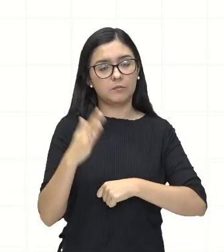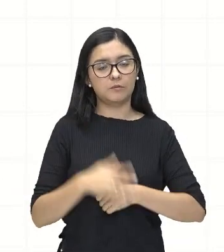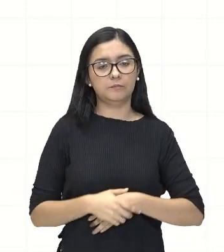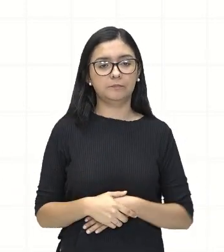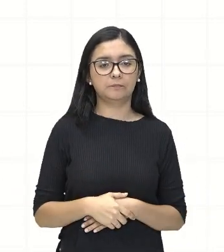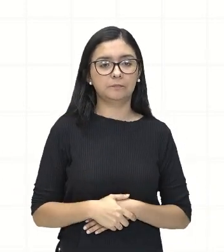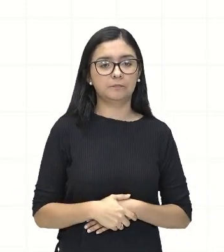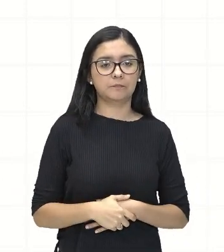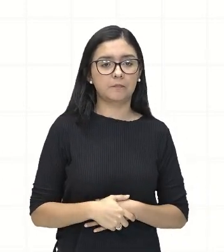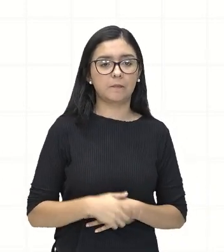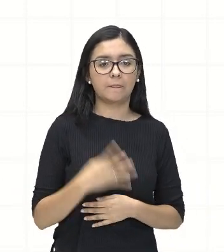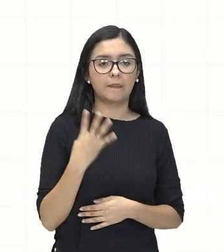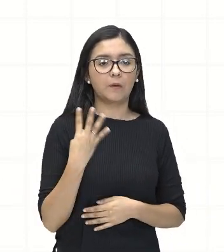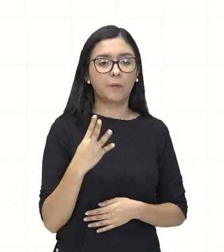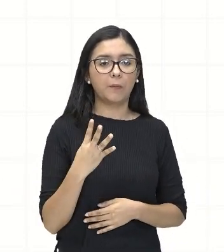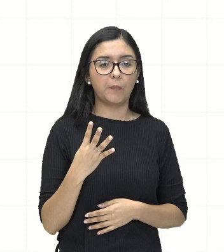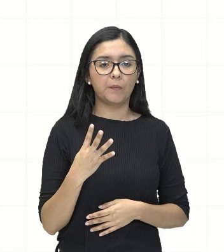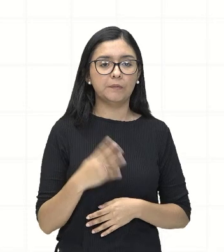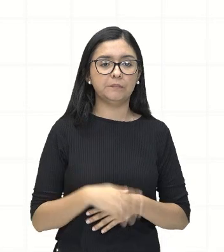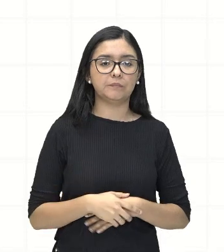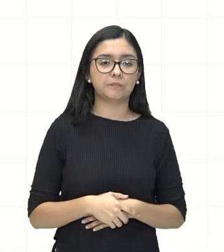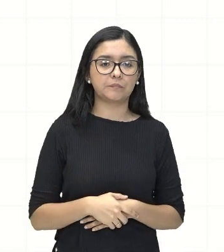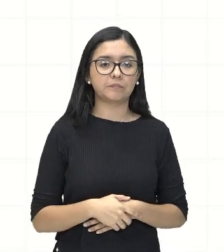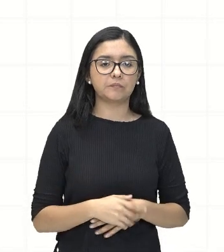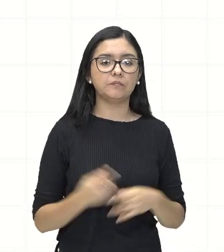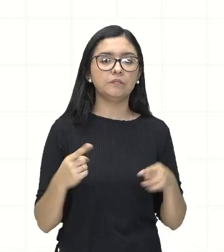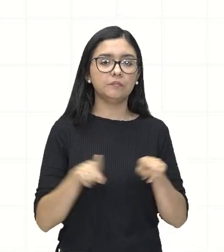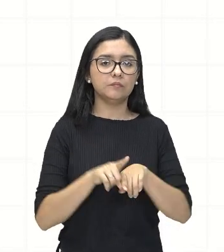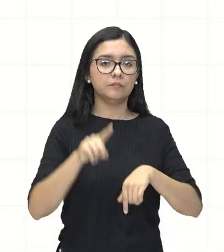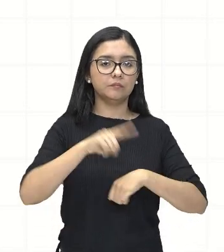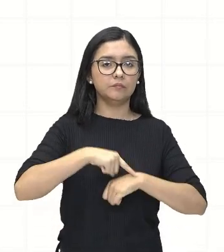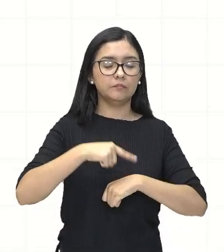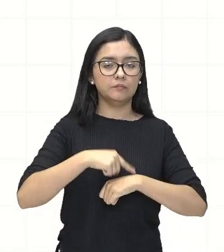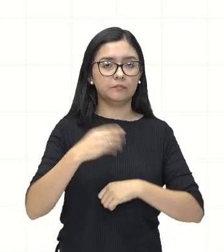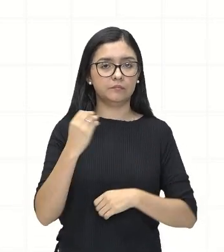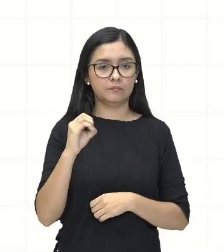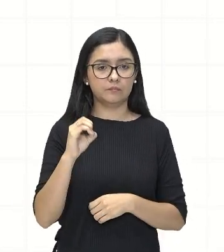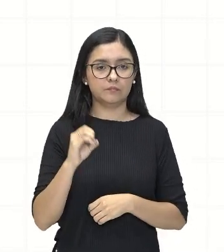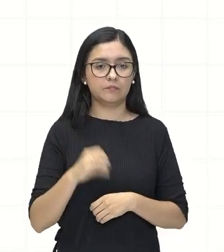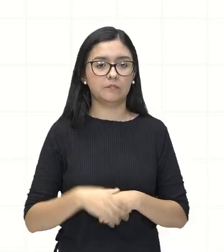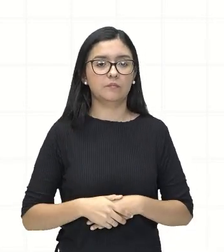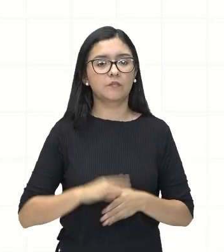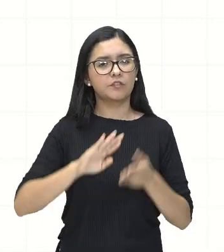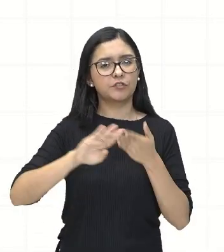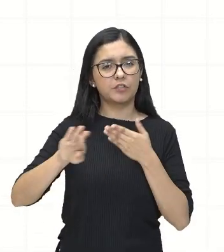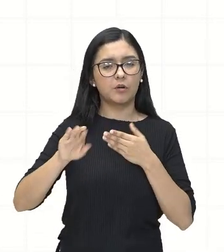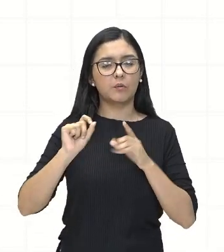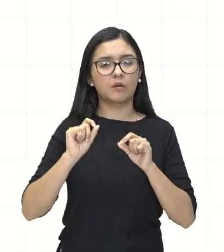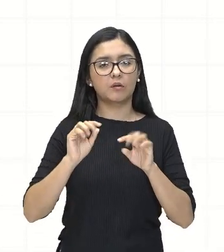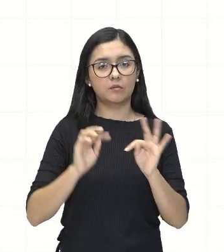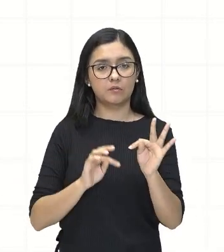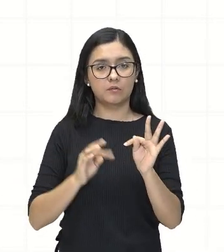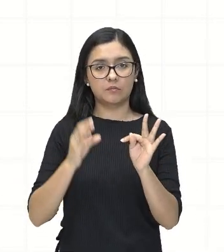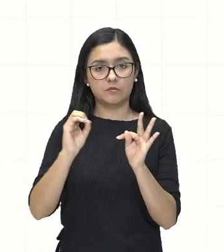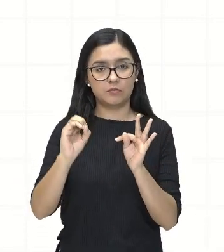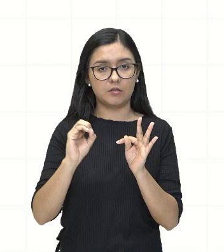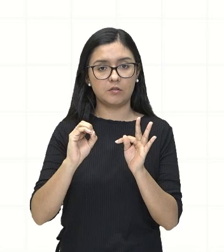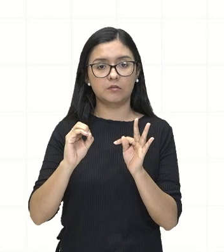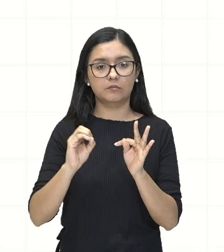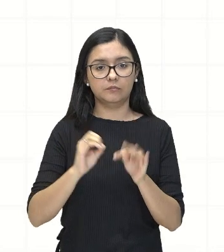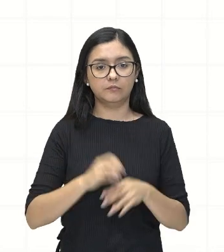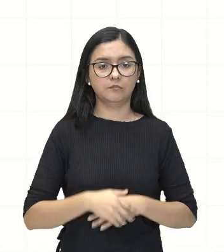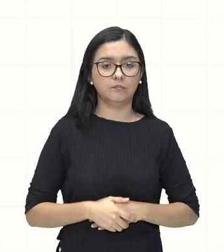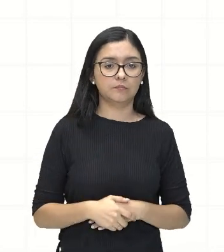de 4 e o tempo de 0. Vamos descartar o tempo 0. O tempo de voo, né?